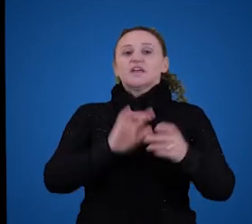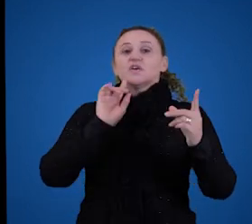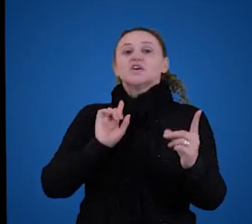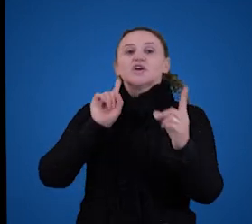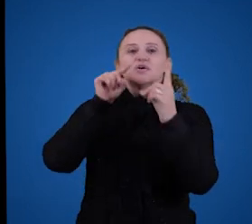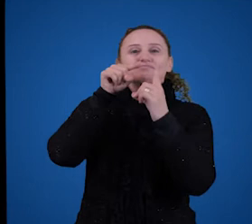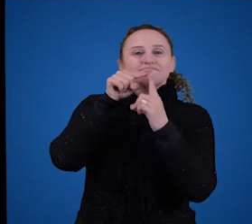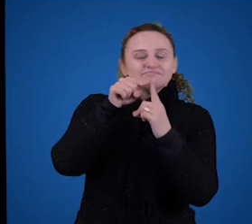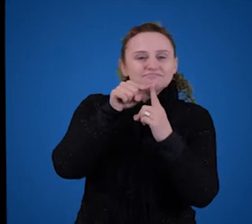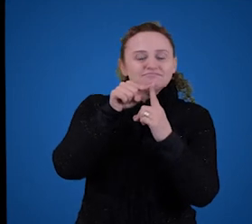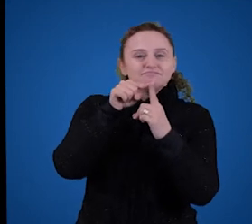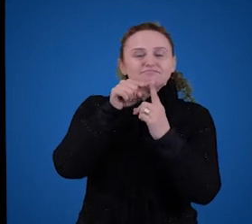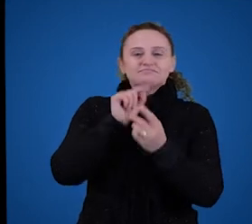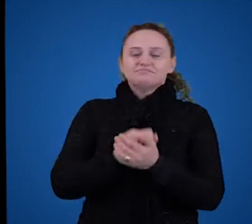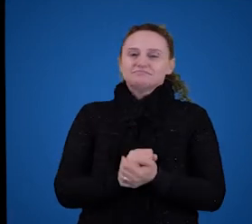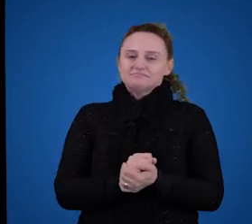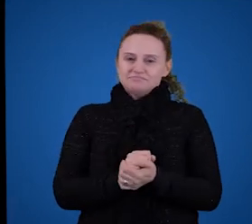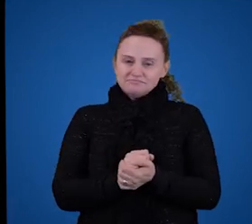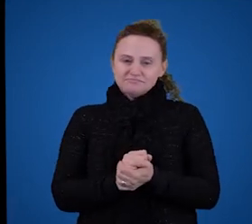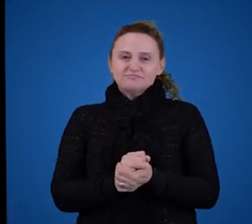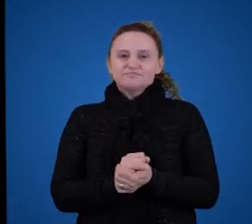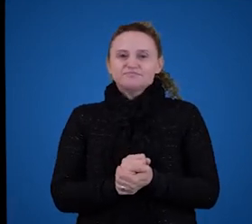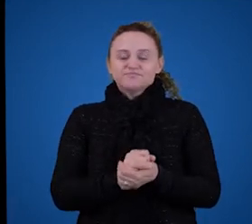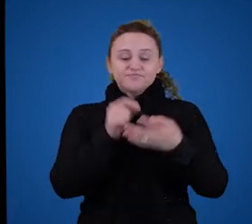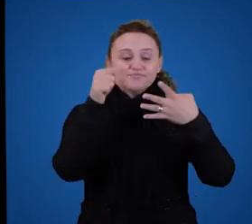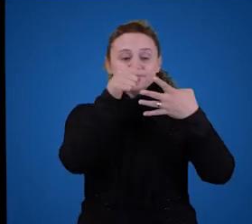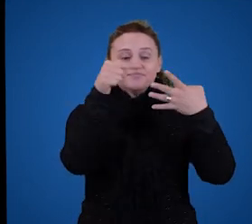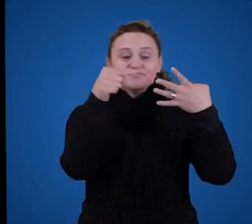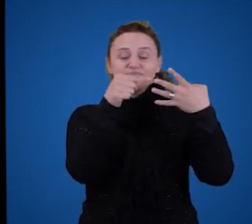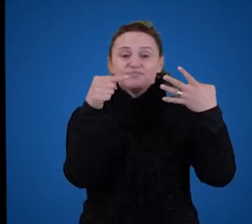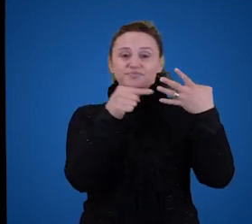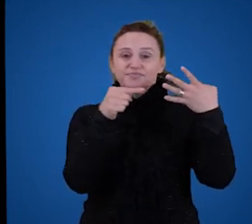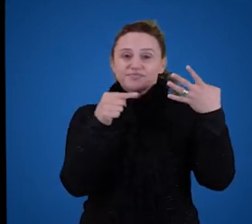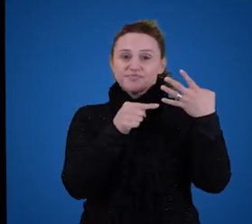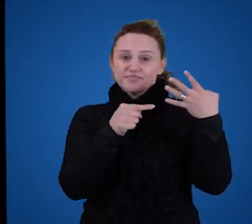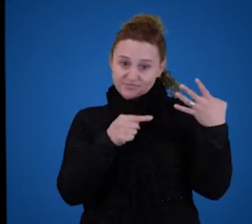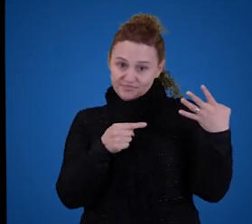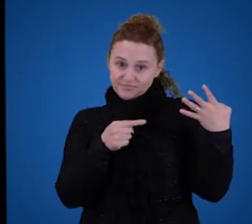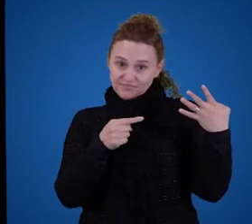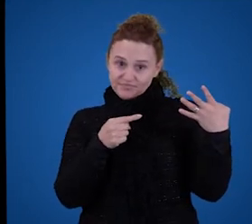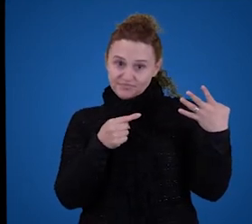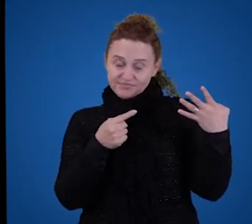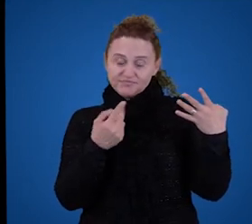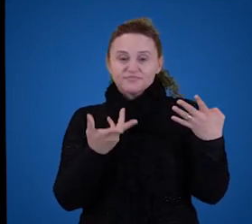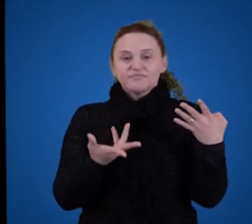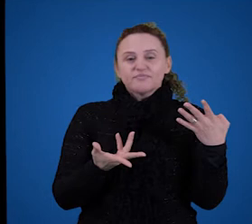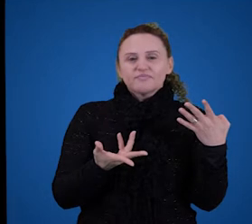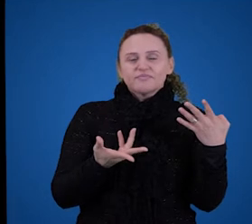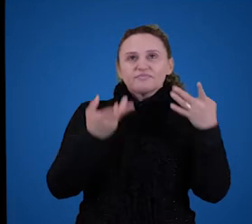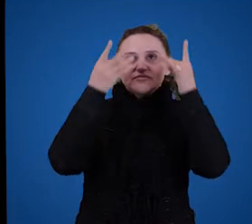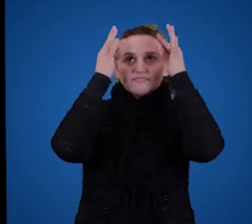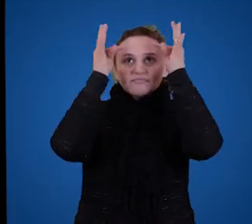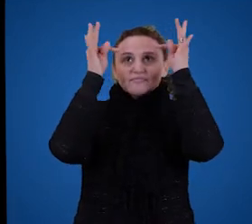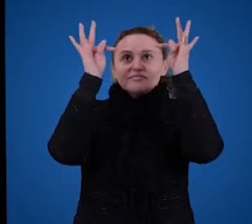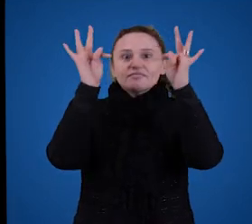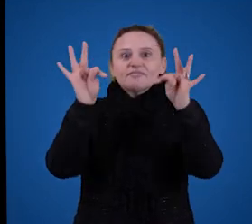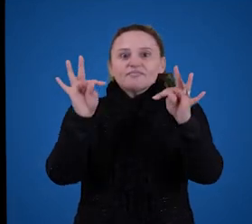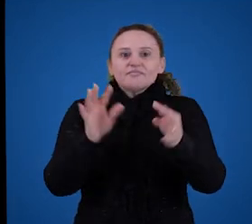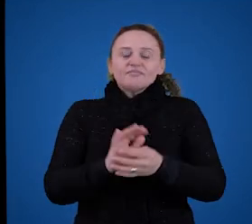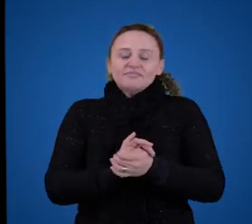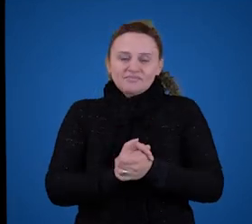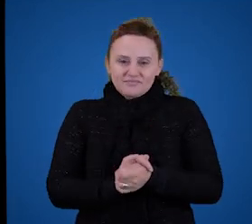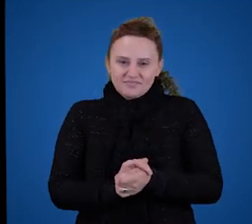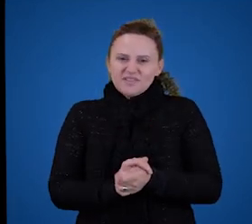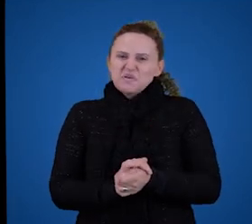considerar as quatro hipóteses que eu já mencionei. São hipóteses intuitivas, ou seja, são ideias pré-teóricas. Qualquer um de vocês poderia